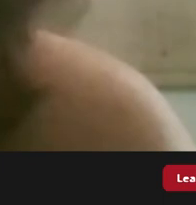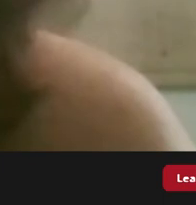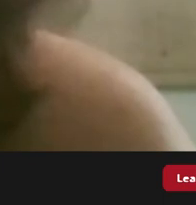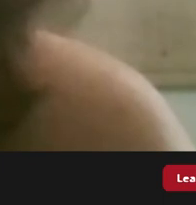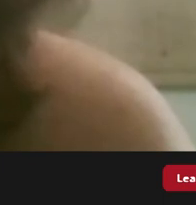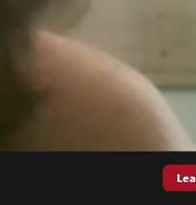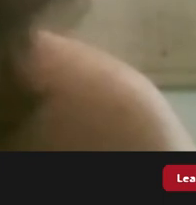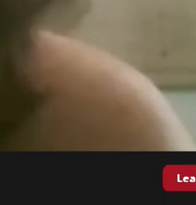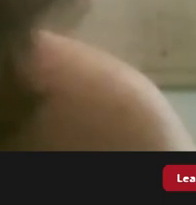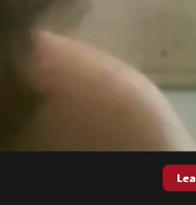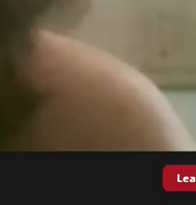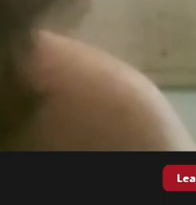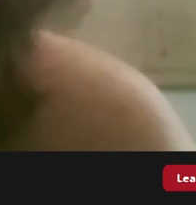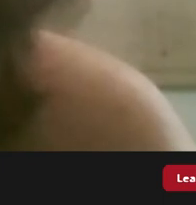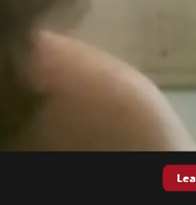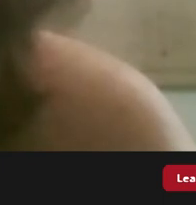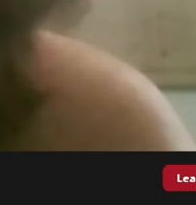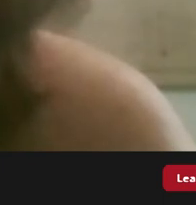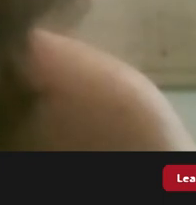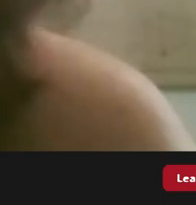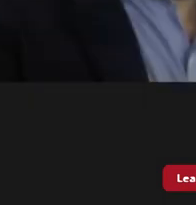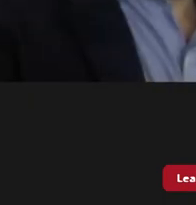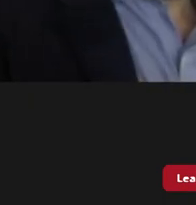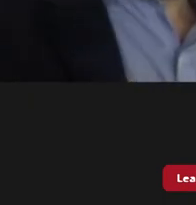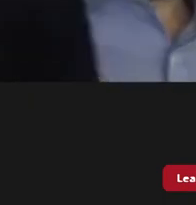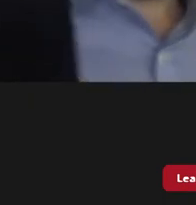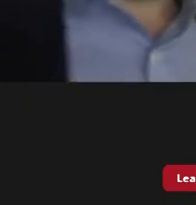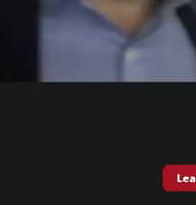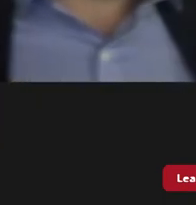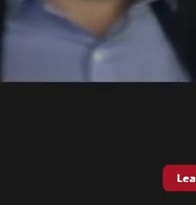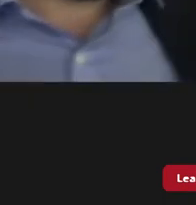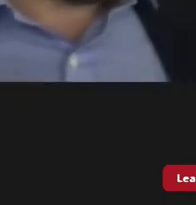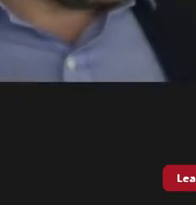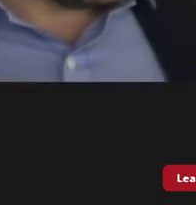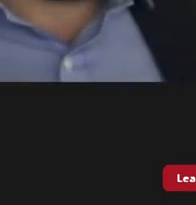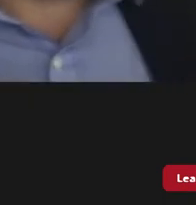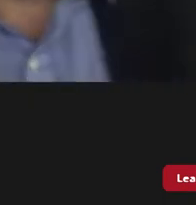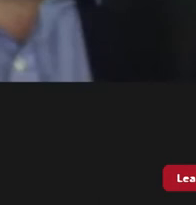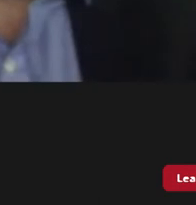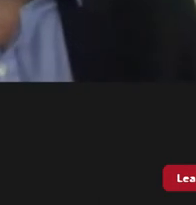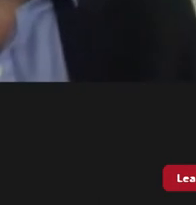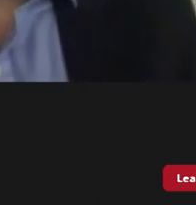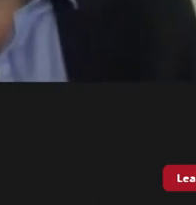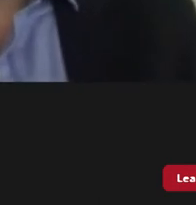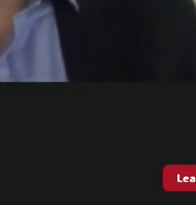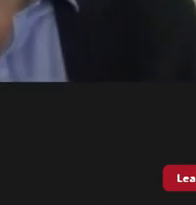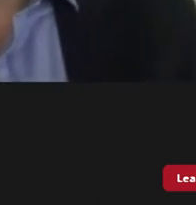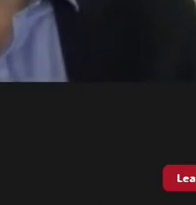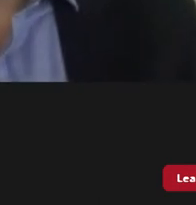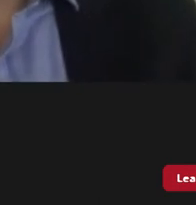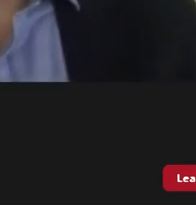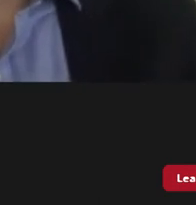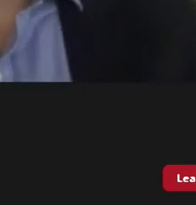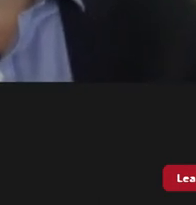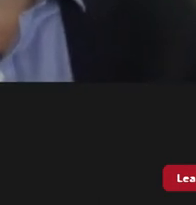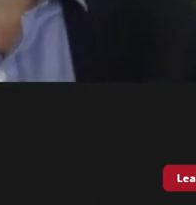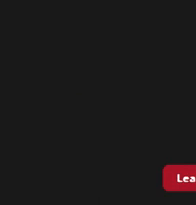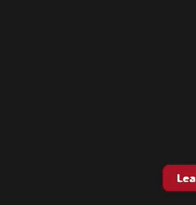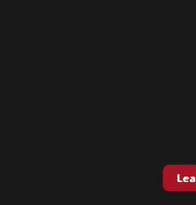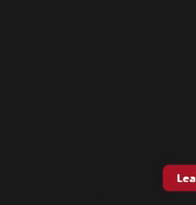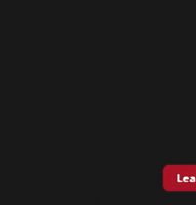Magda vou pedir também para a senhora disponibilizar a sua apresentação e também